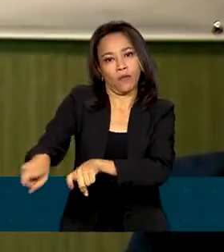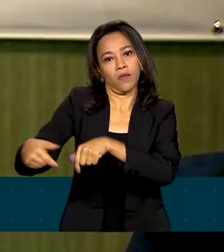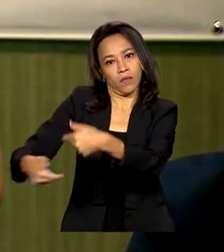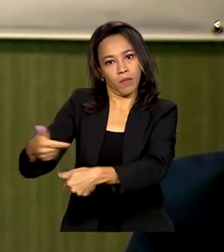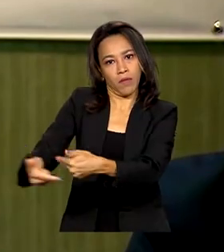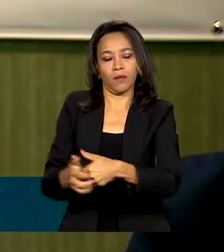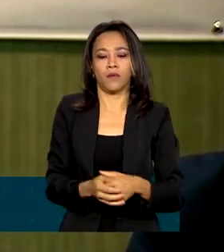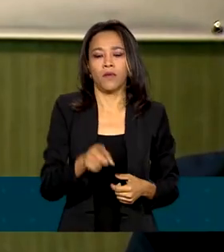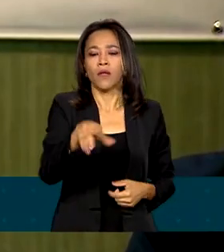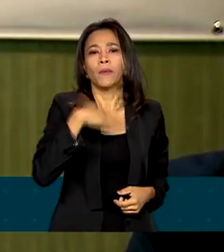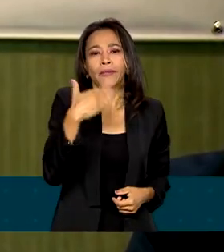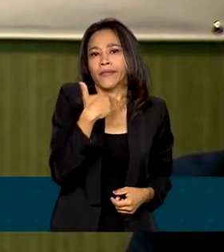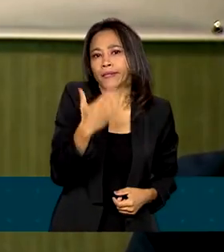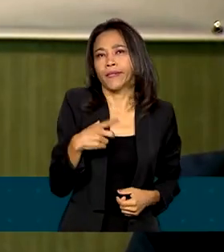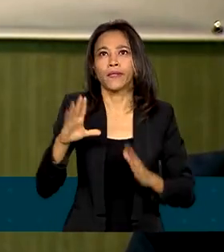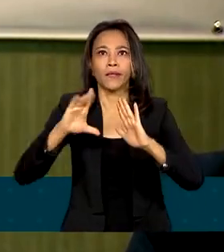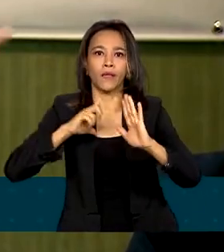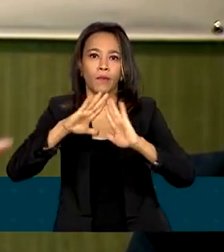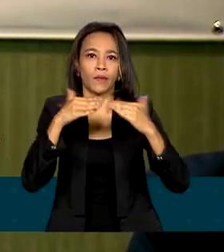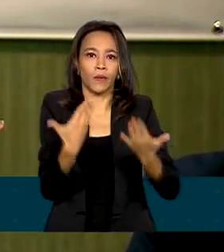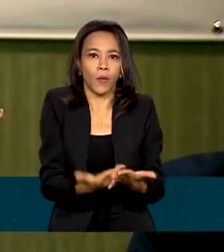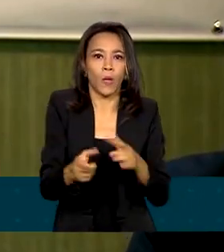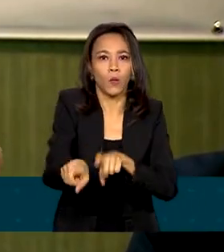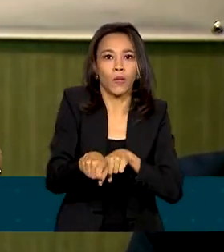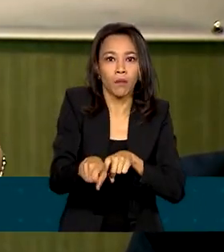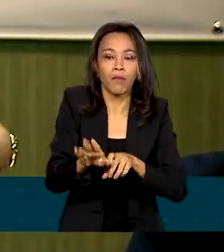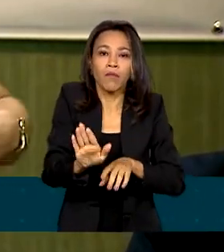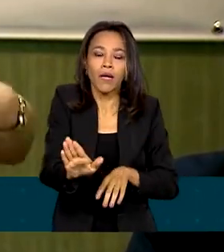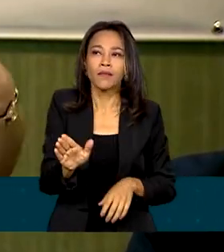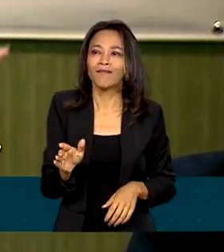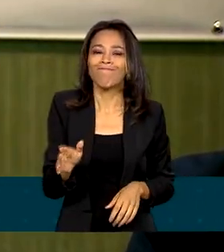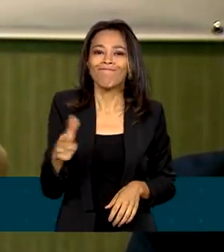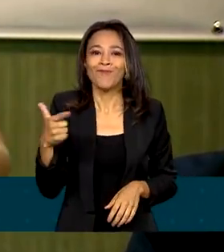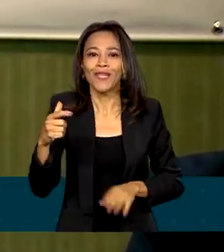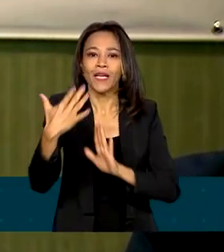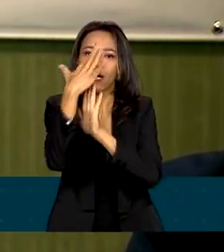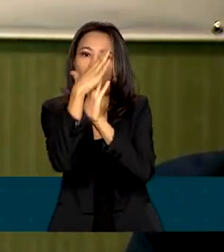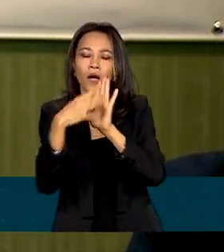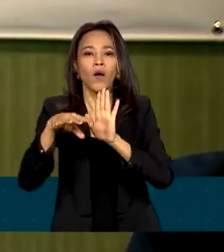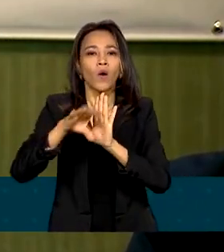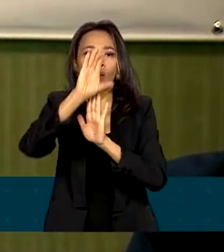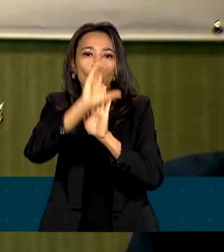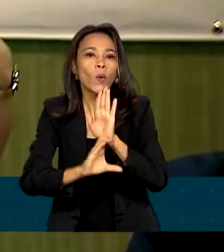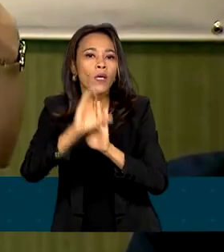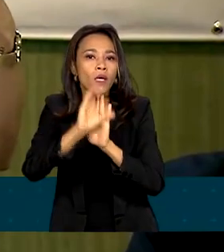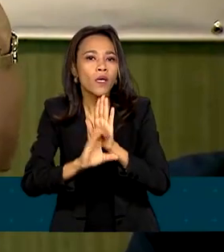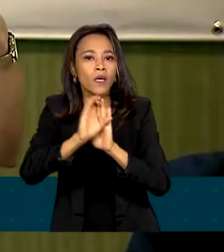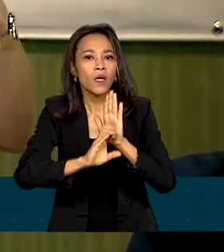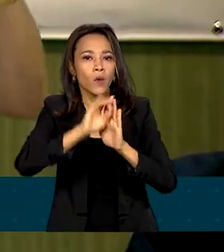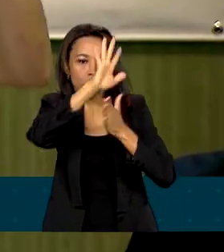também só ter uma escola do campo, mas não tenha um currículo ali que tenha